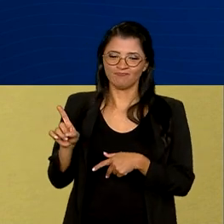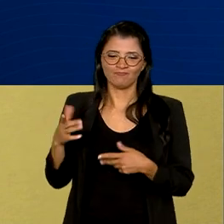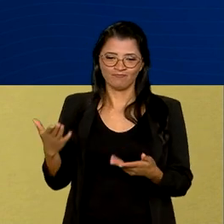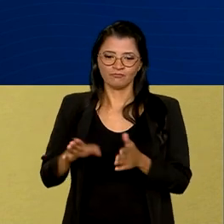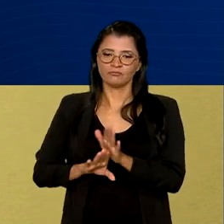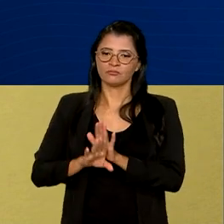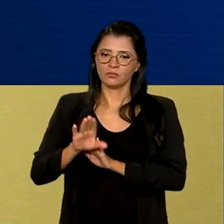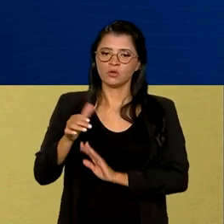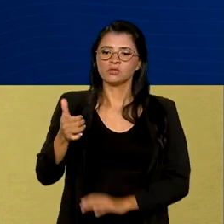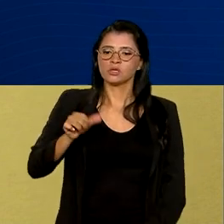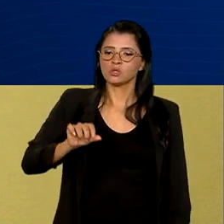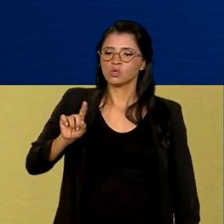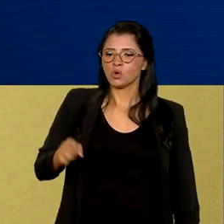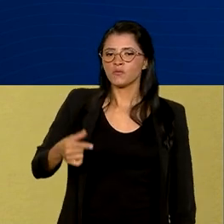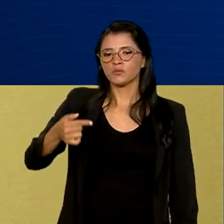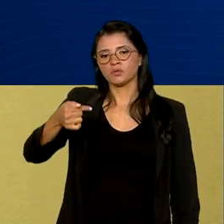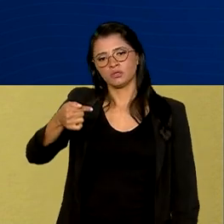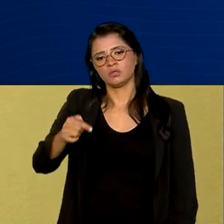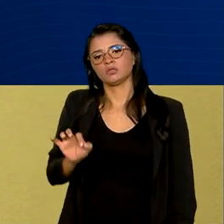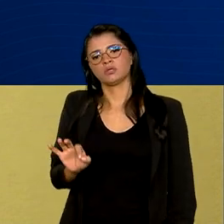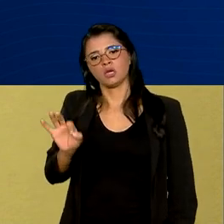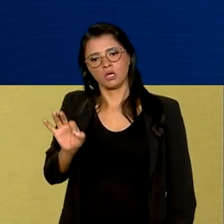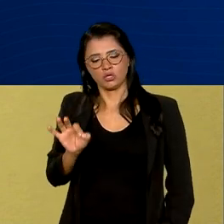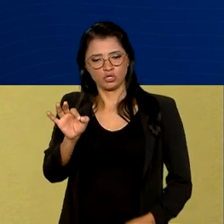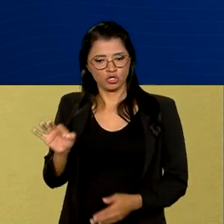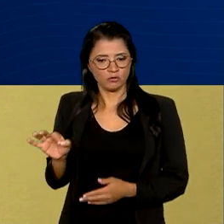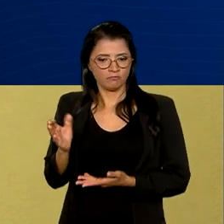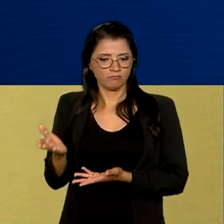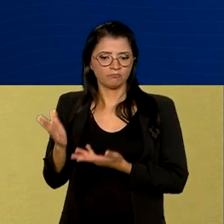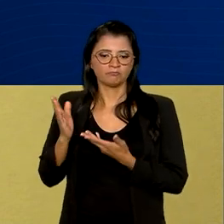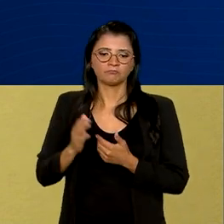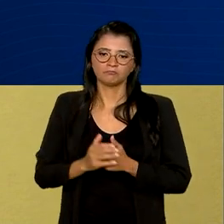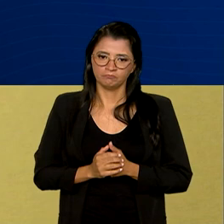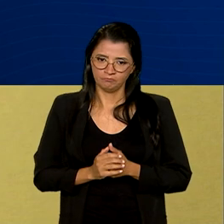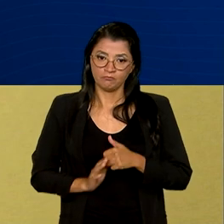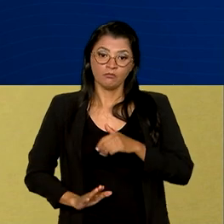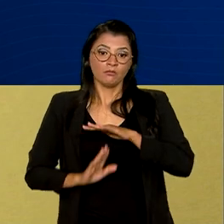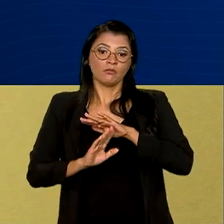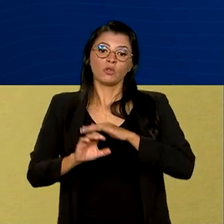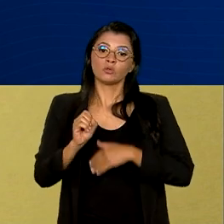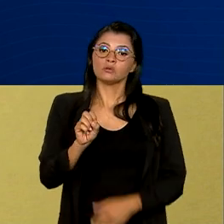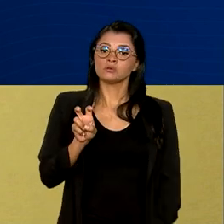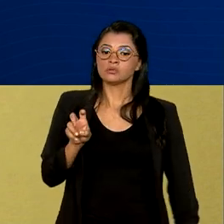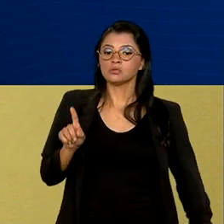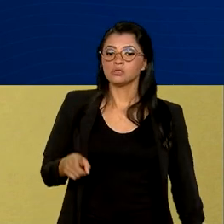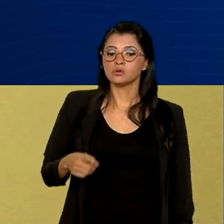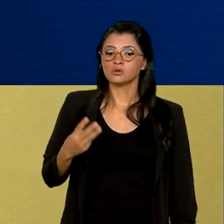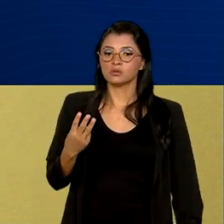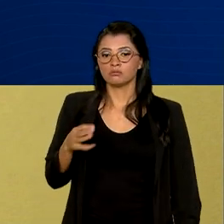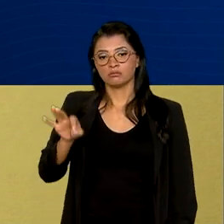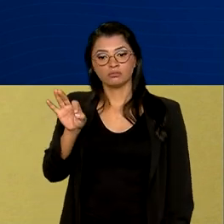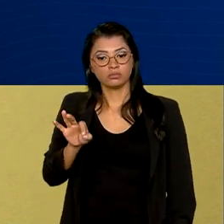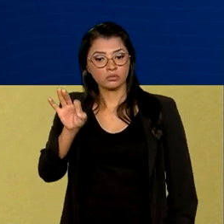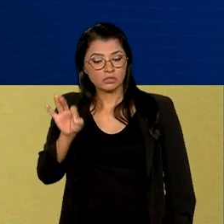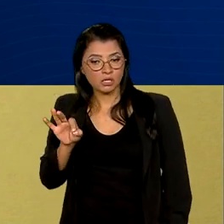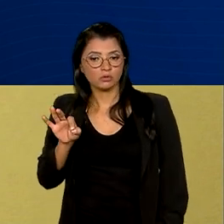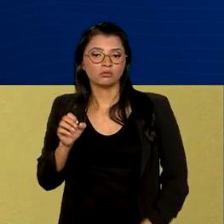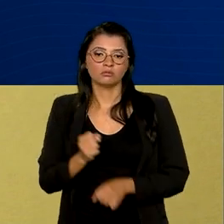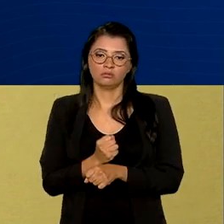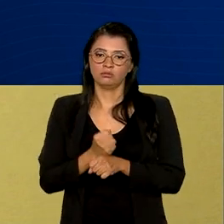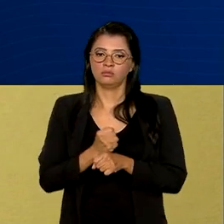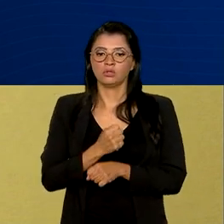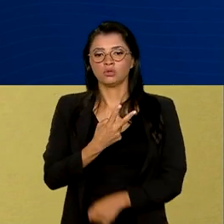cresceu 19,7 pontos percentuais, atingindo 85,3%